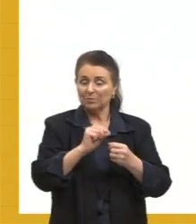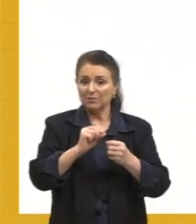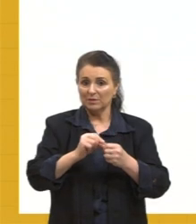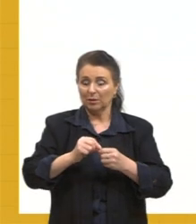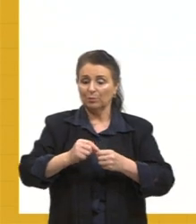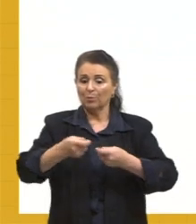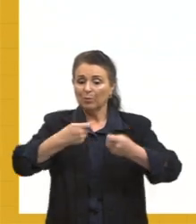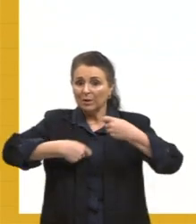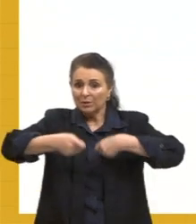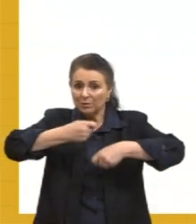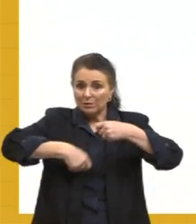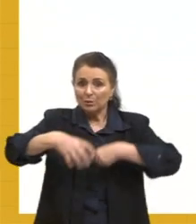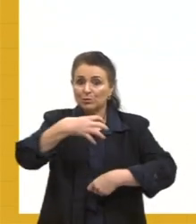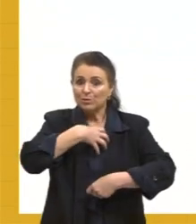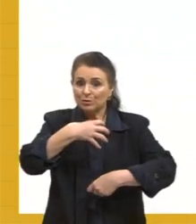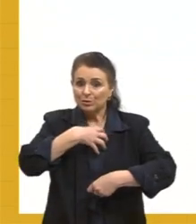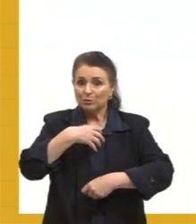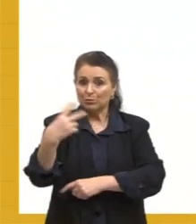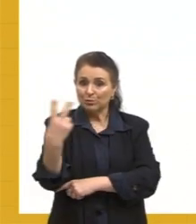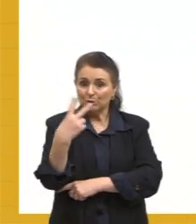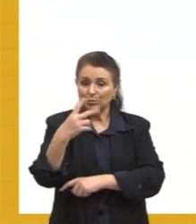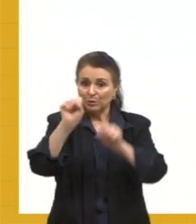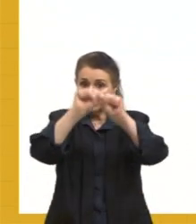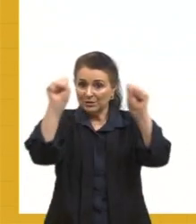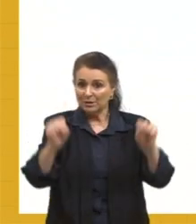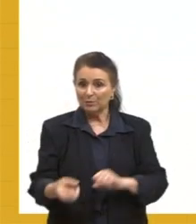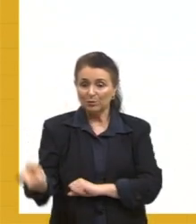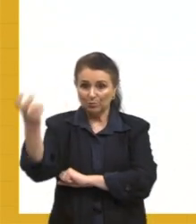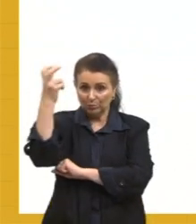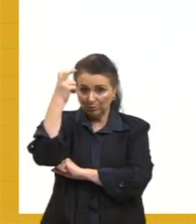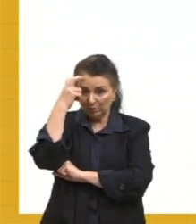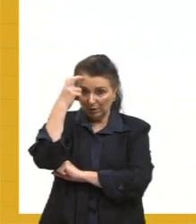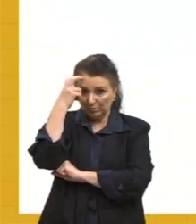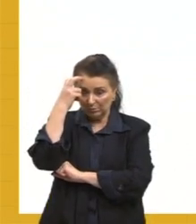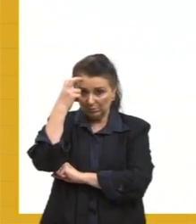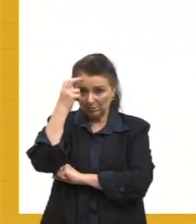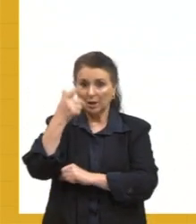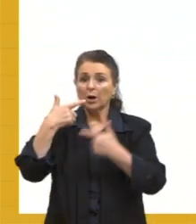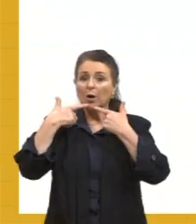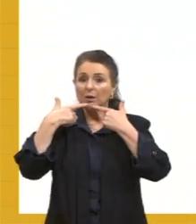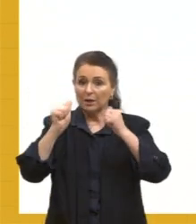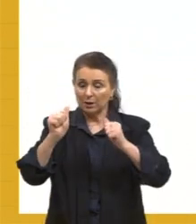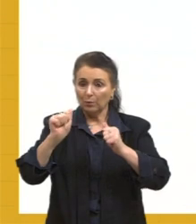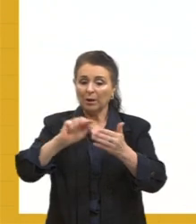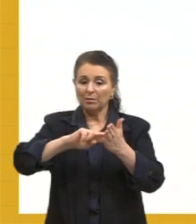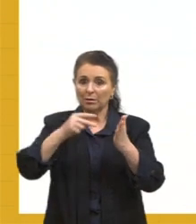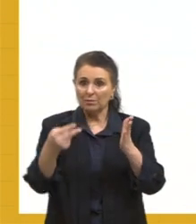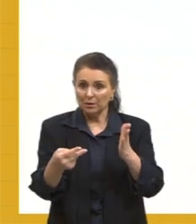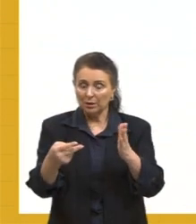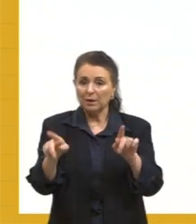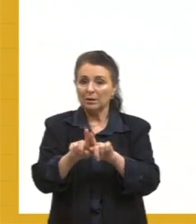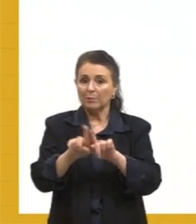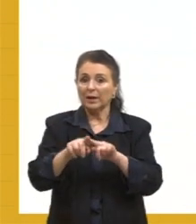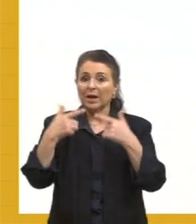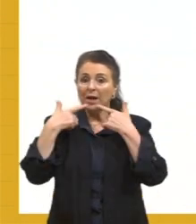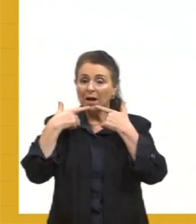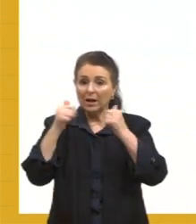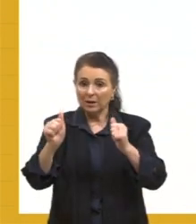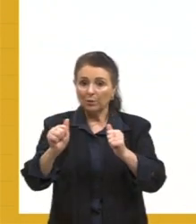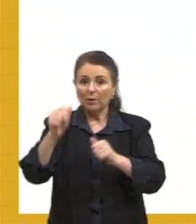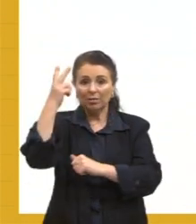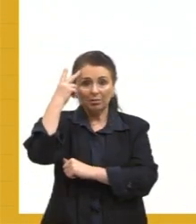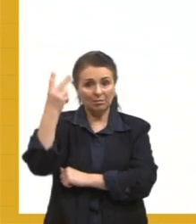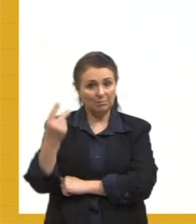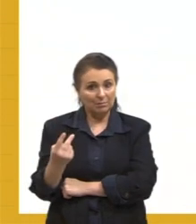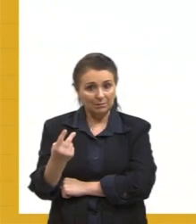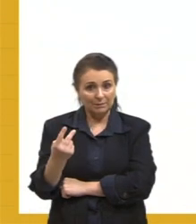negociação de sentidos entre os dois sistemas culturais. Aquele da língua que está sendo traduzida e a sua língua, a sua língua nativa, a sua língua mãe.